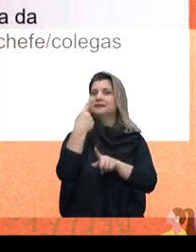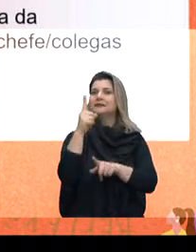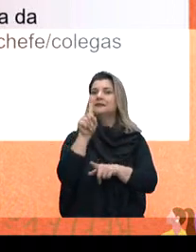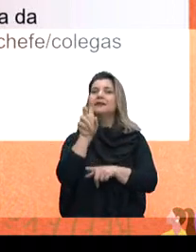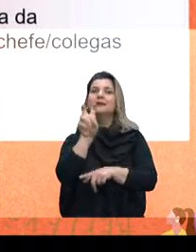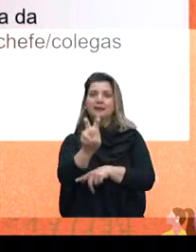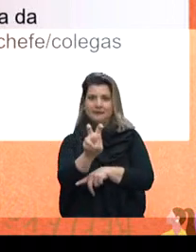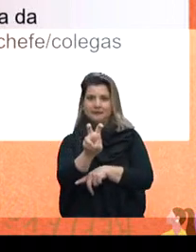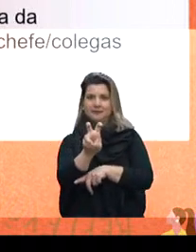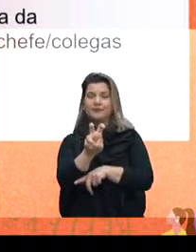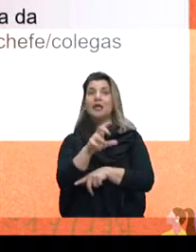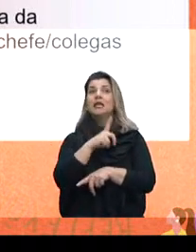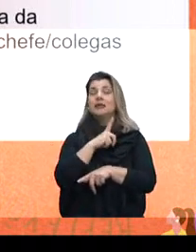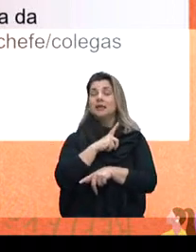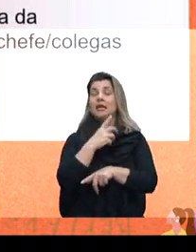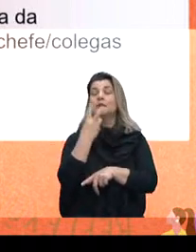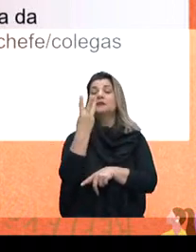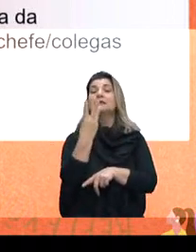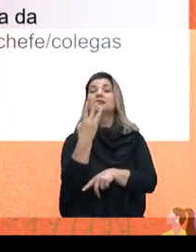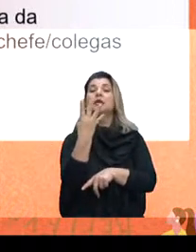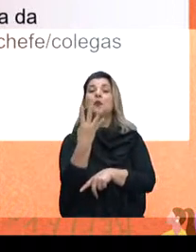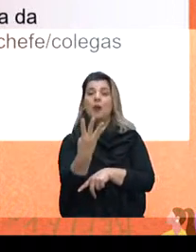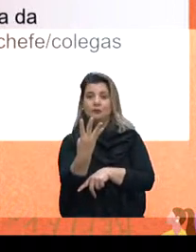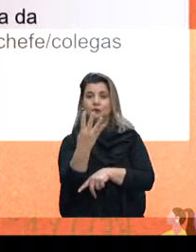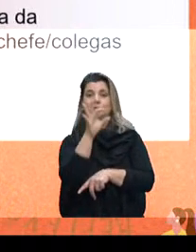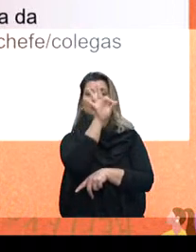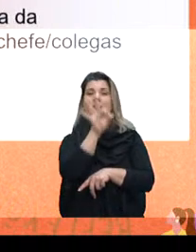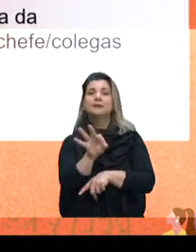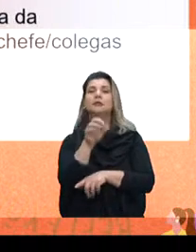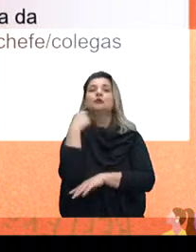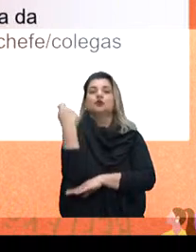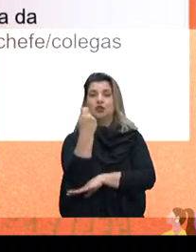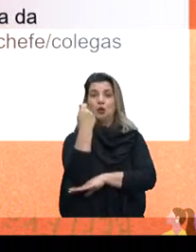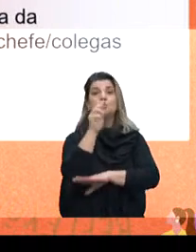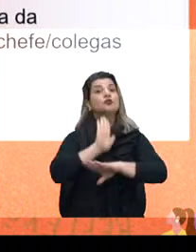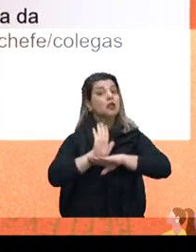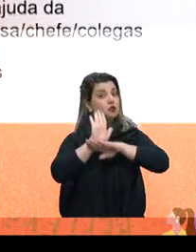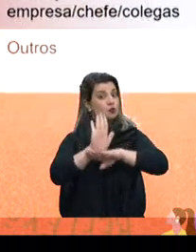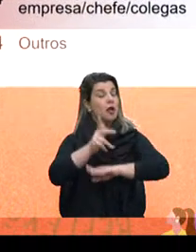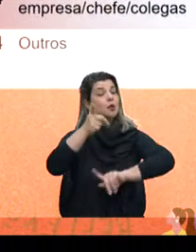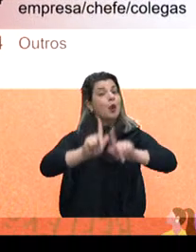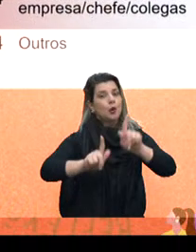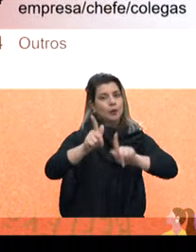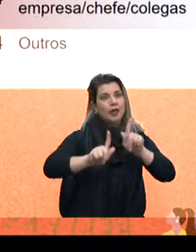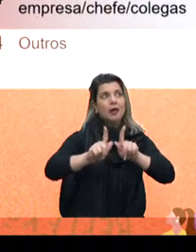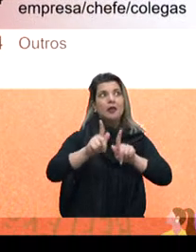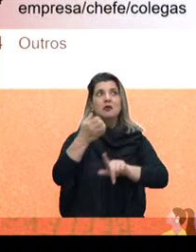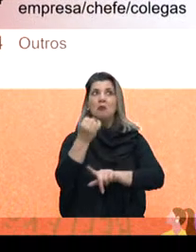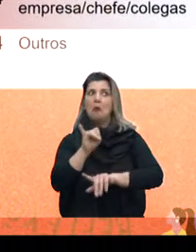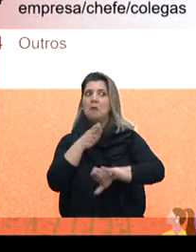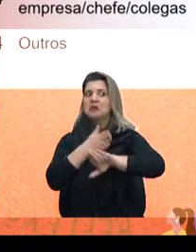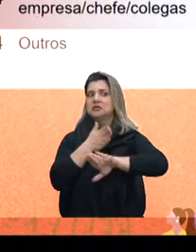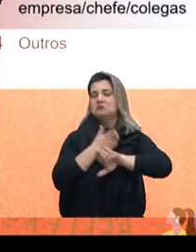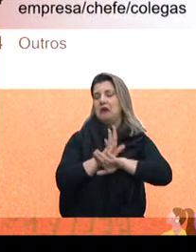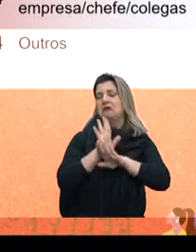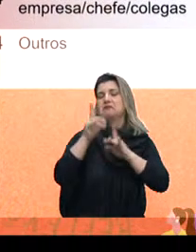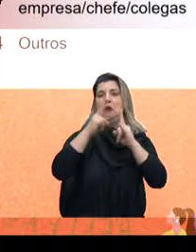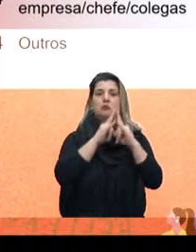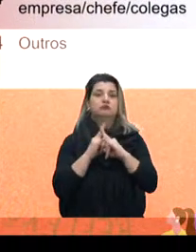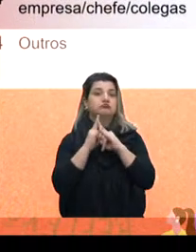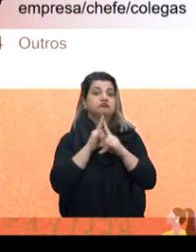nós vamos quase a 34% dos gaúchos que ajudaram alguém ou participaram de uma entidade, algum movimento